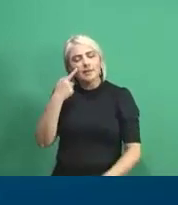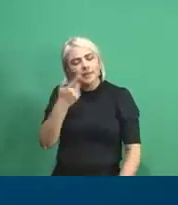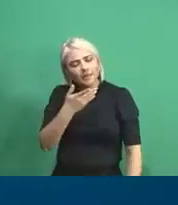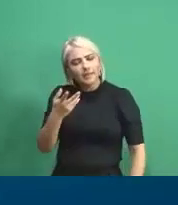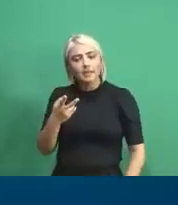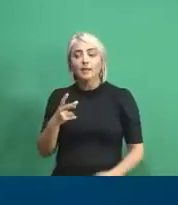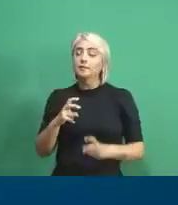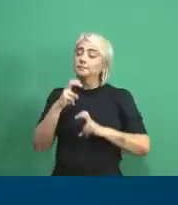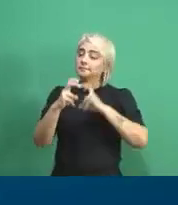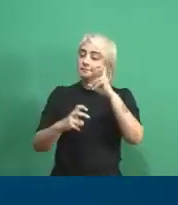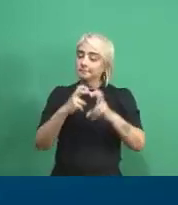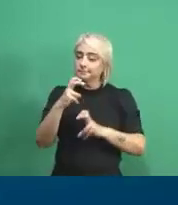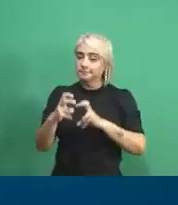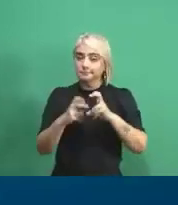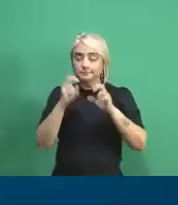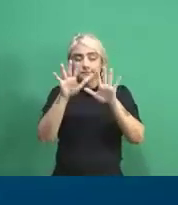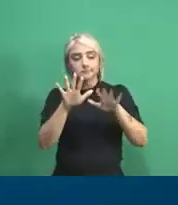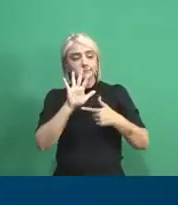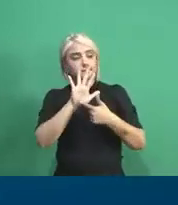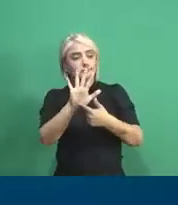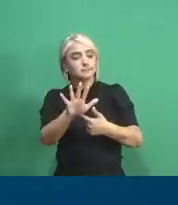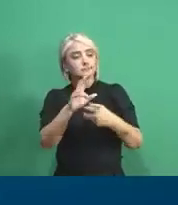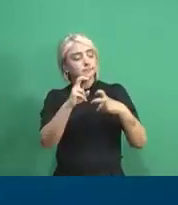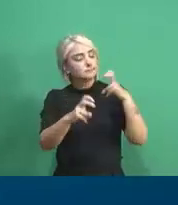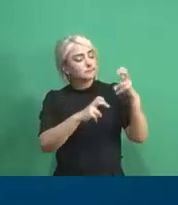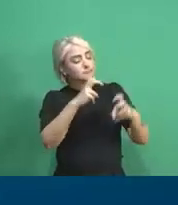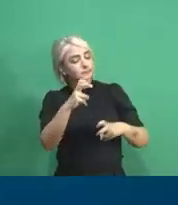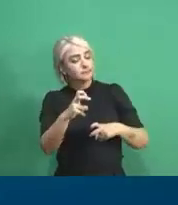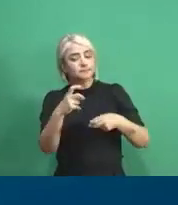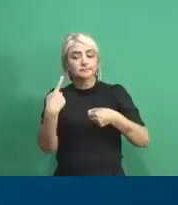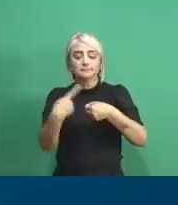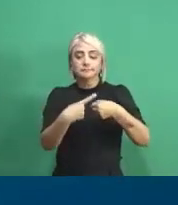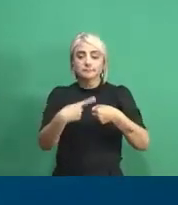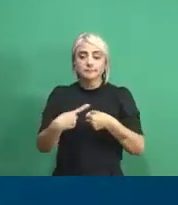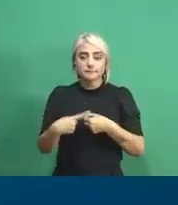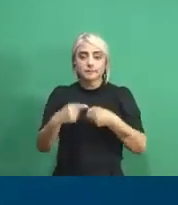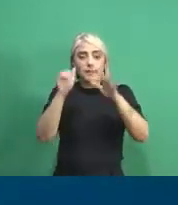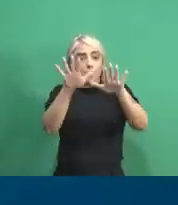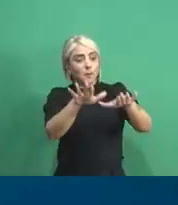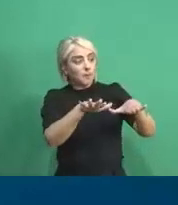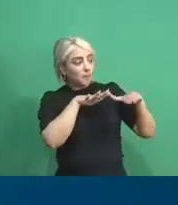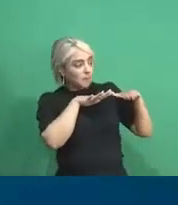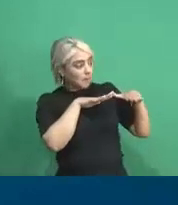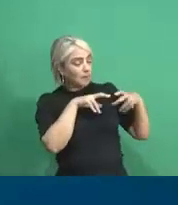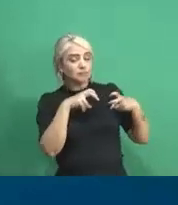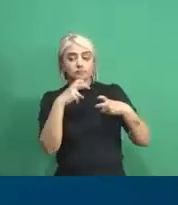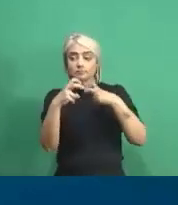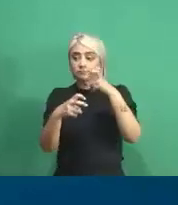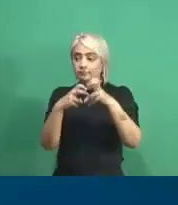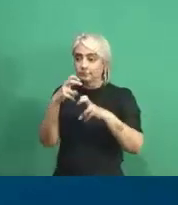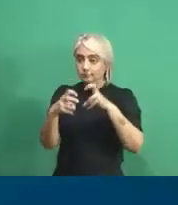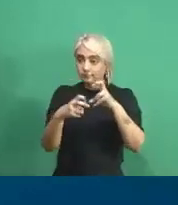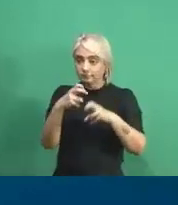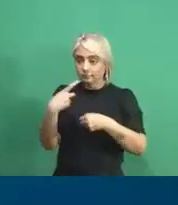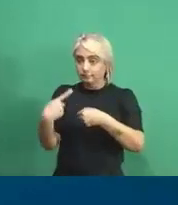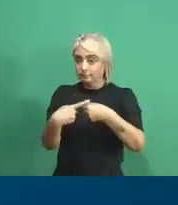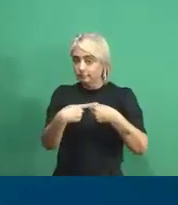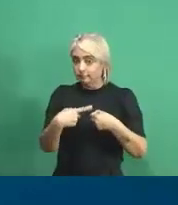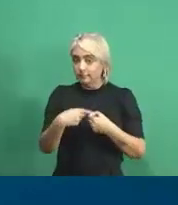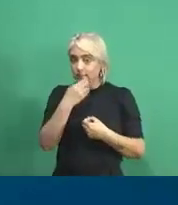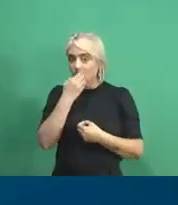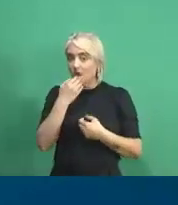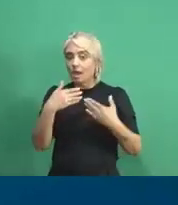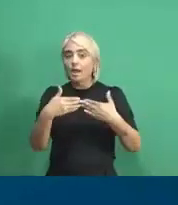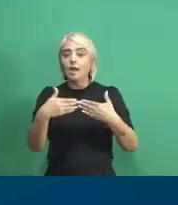no Parque de Exposições, no Parque da Cidade, no Pavilhão de Exposições do Parque da Cidade. Os